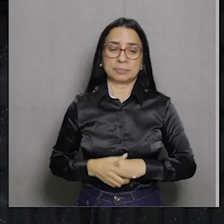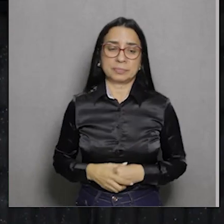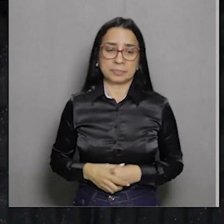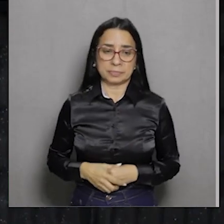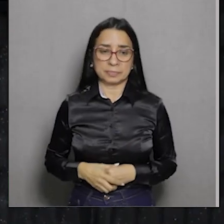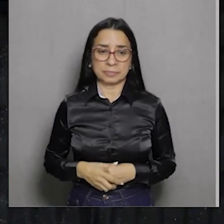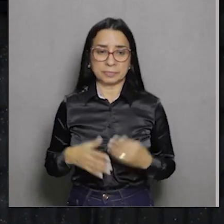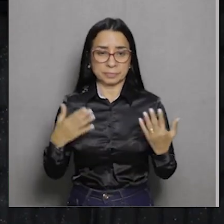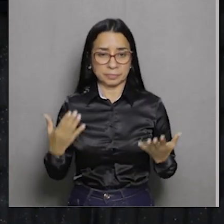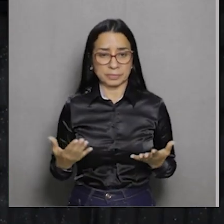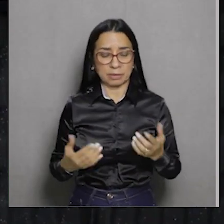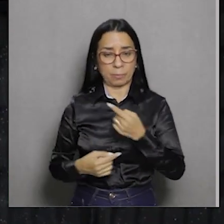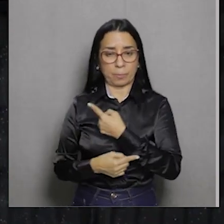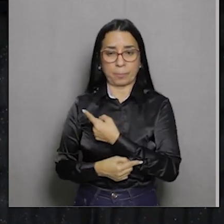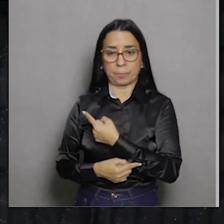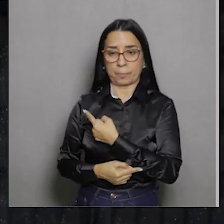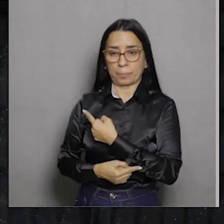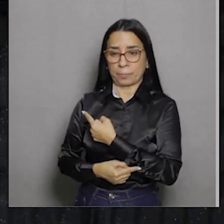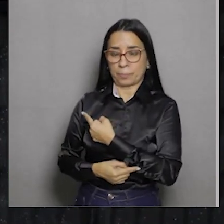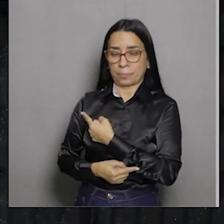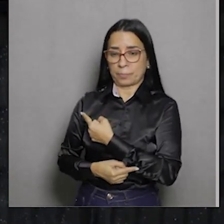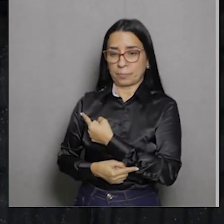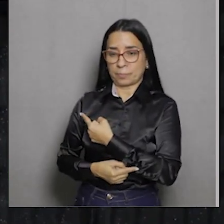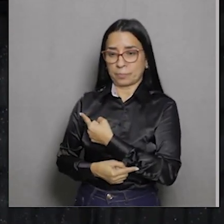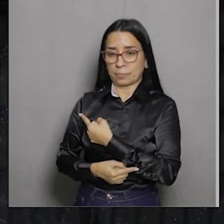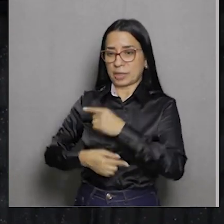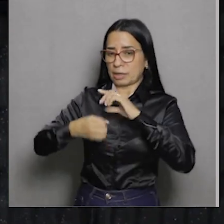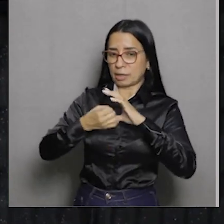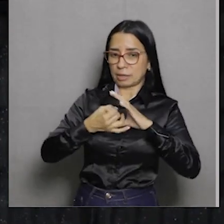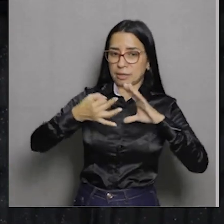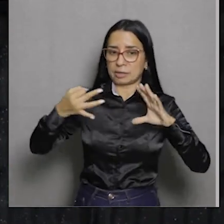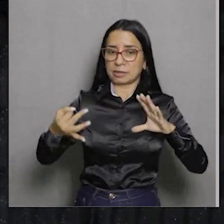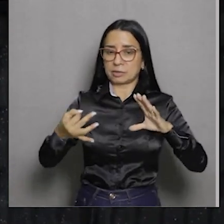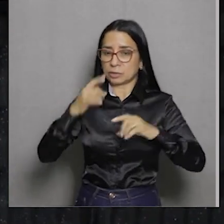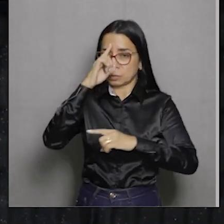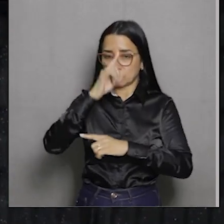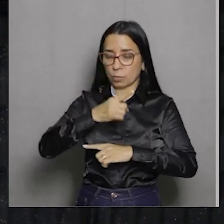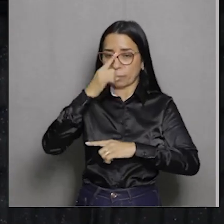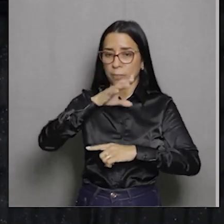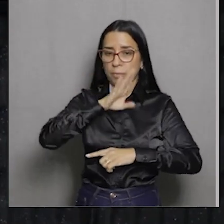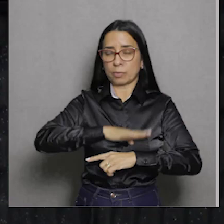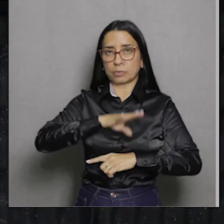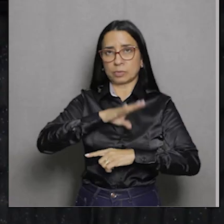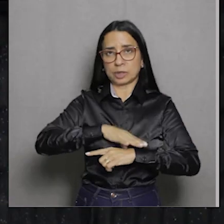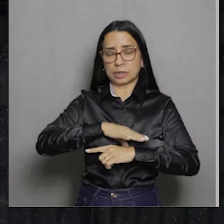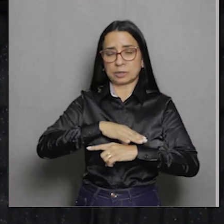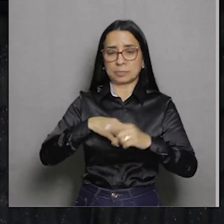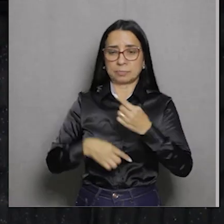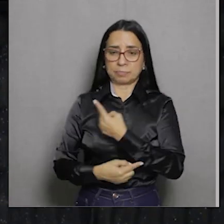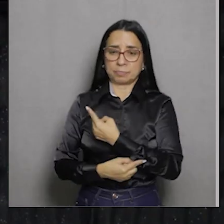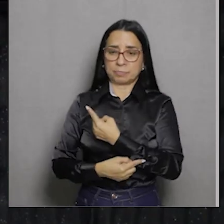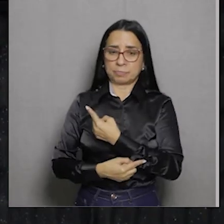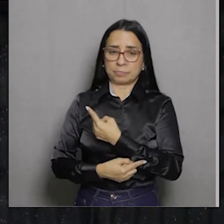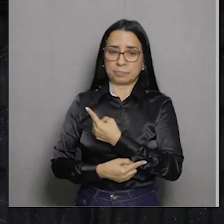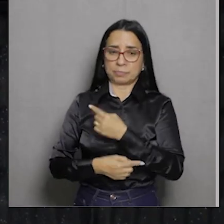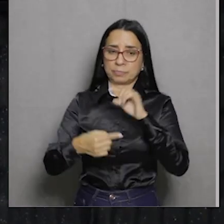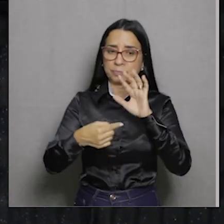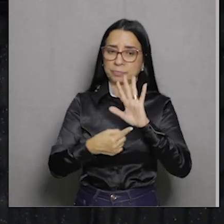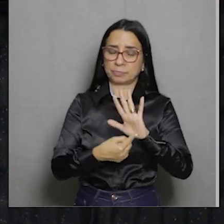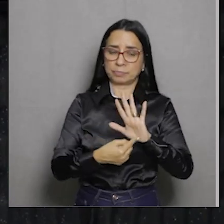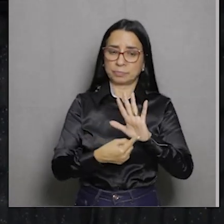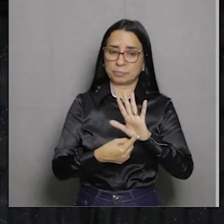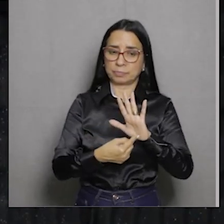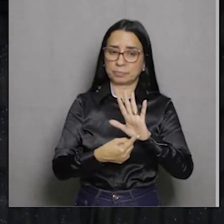Então a identificação exposta do texto destaca uma característica do domínio português na América. Ao apontar para o quê?